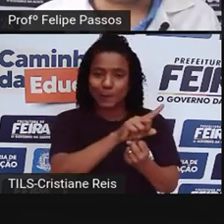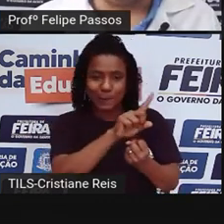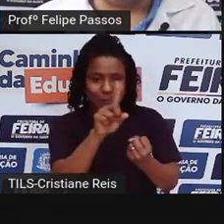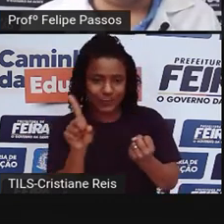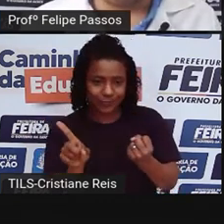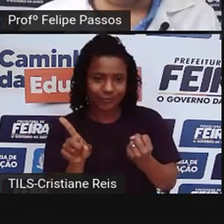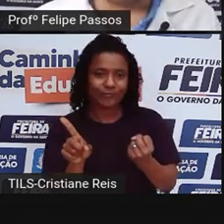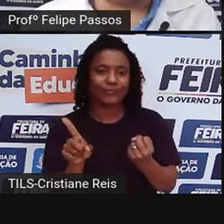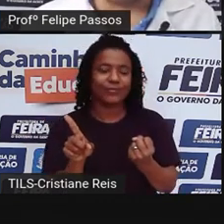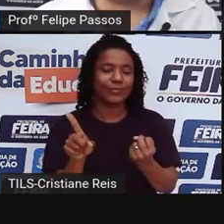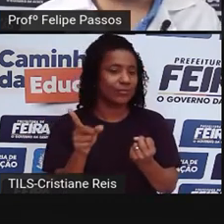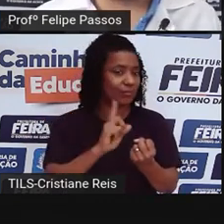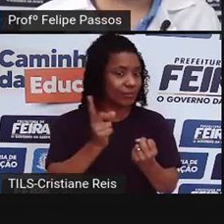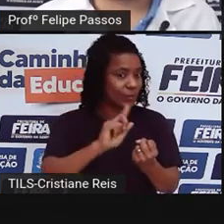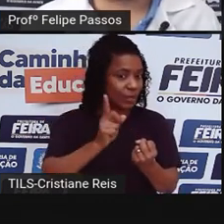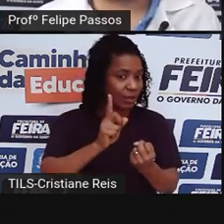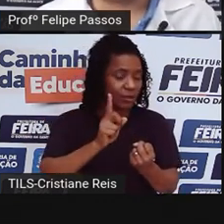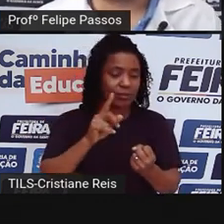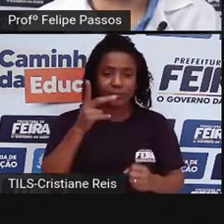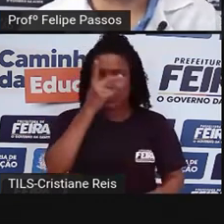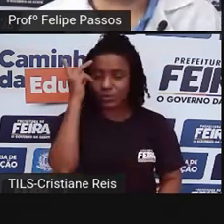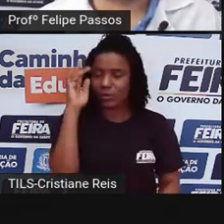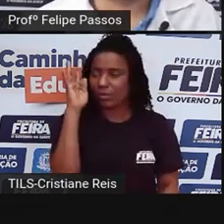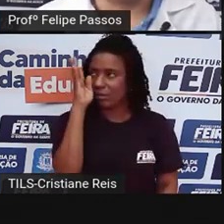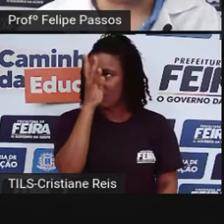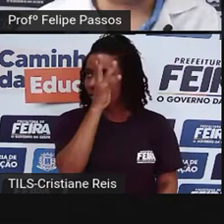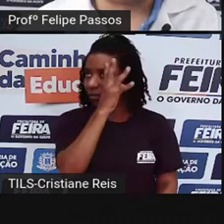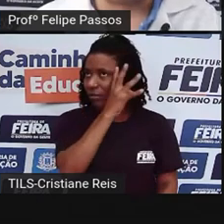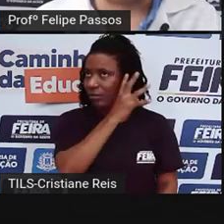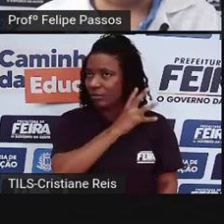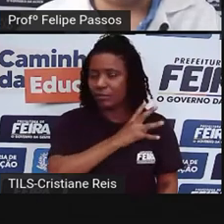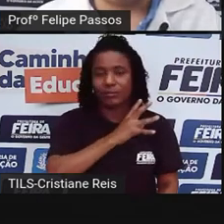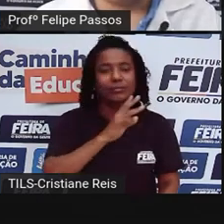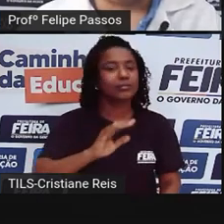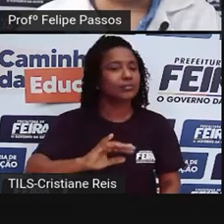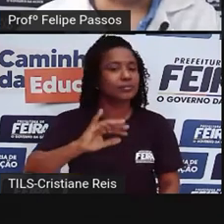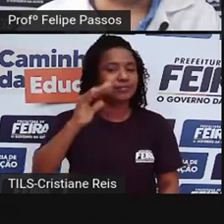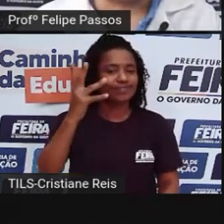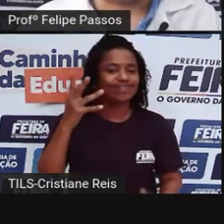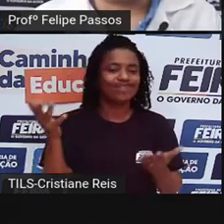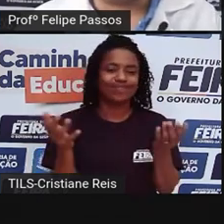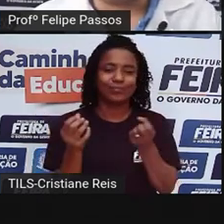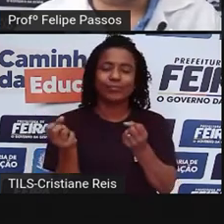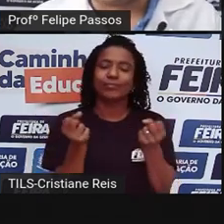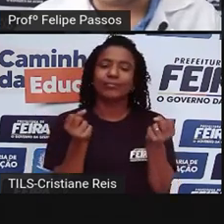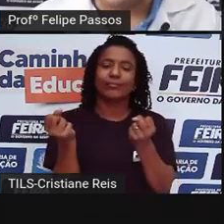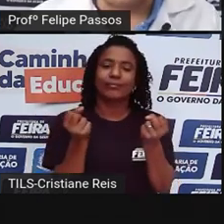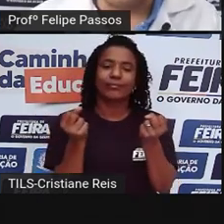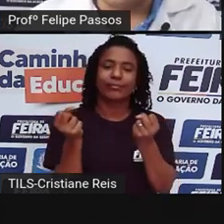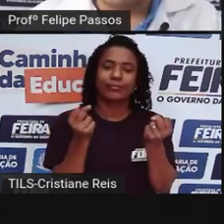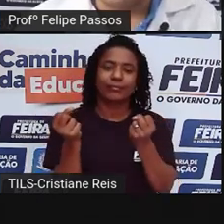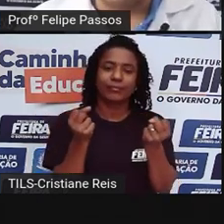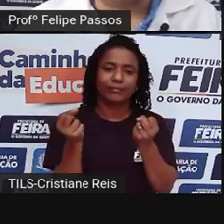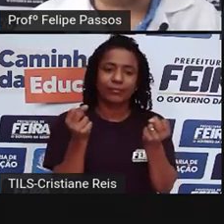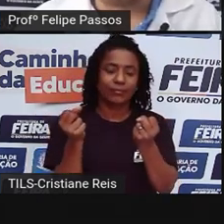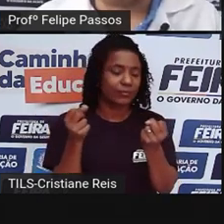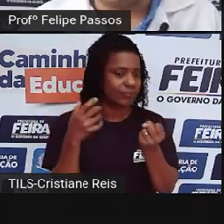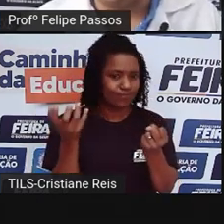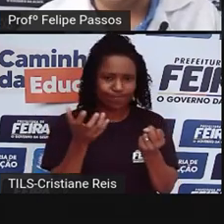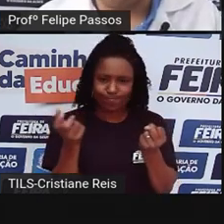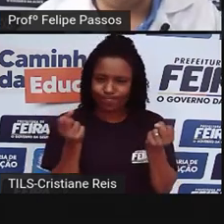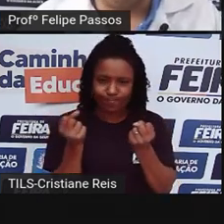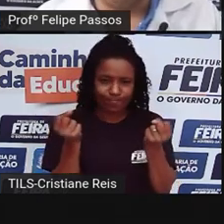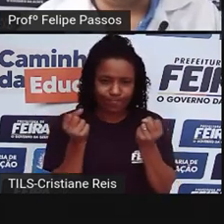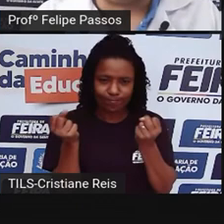distração. E, infelizmente, a gente vive num período de muita distração. A gente quer vídeos mais rápidos, a gente